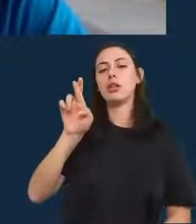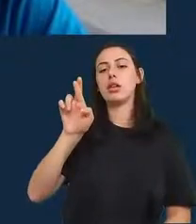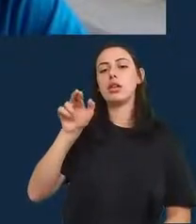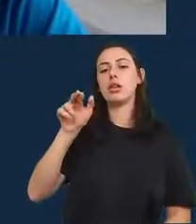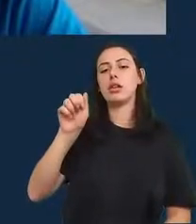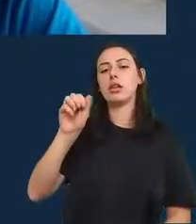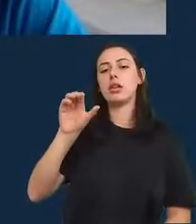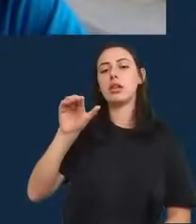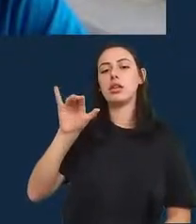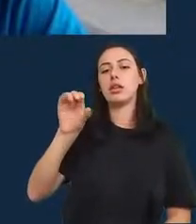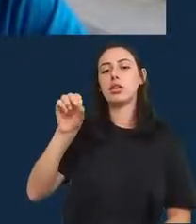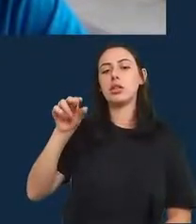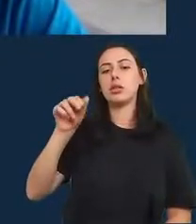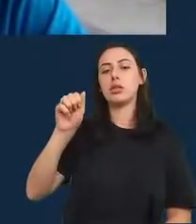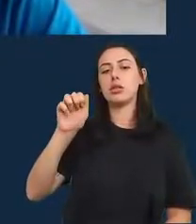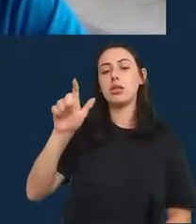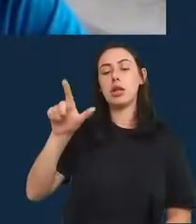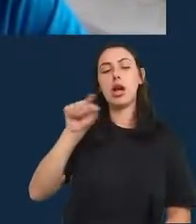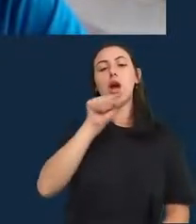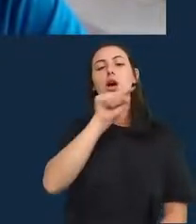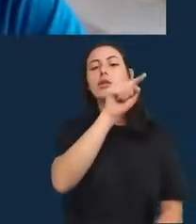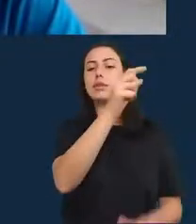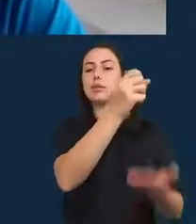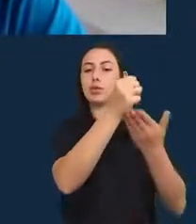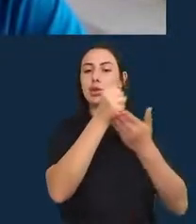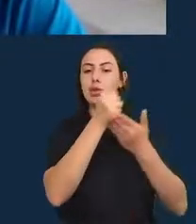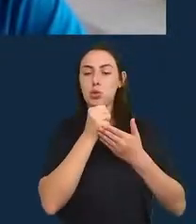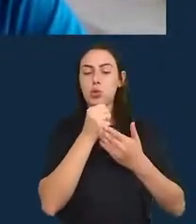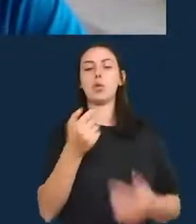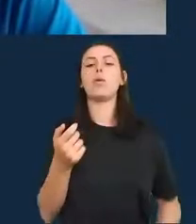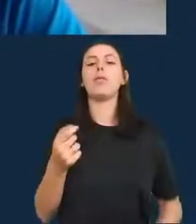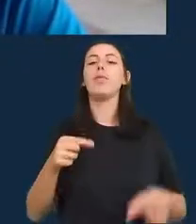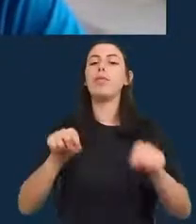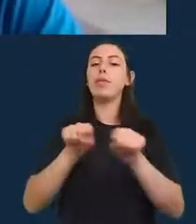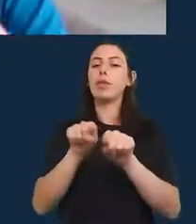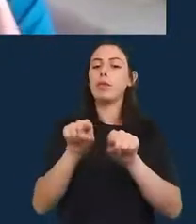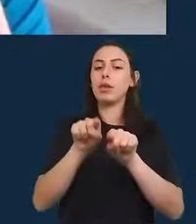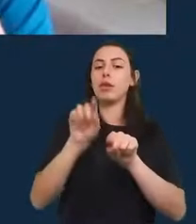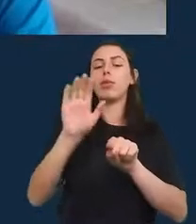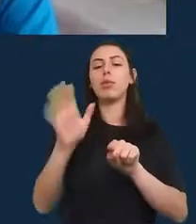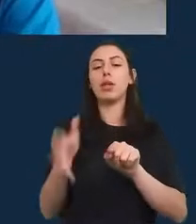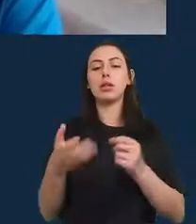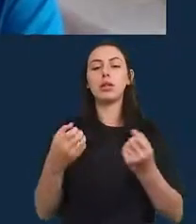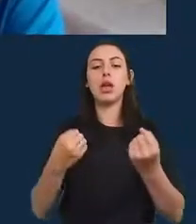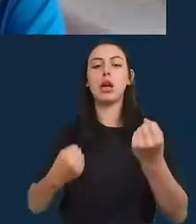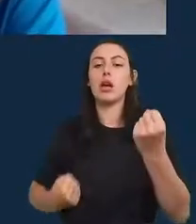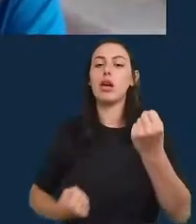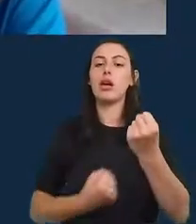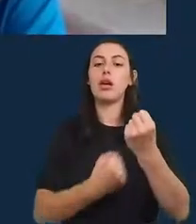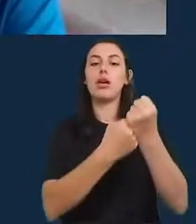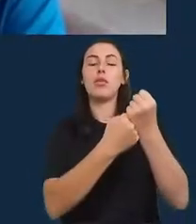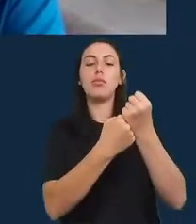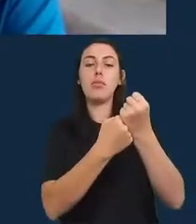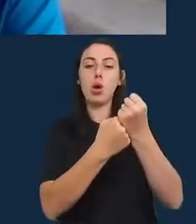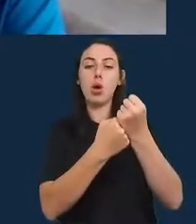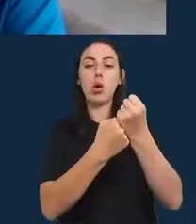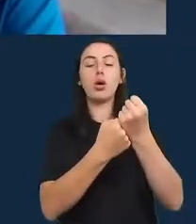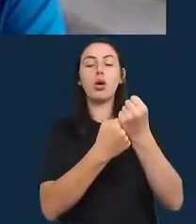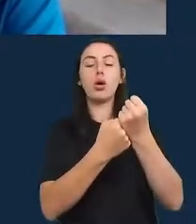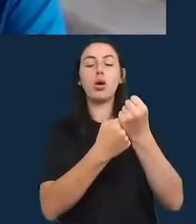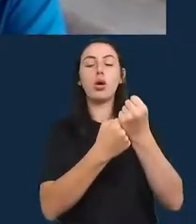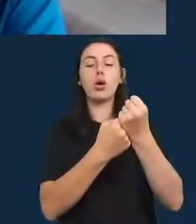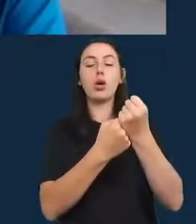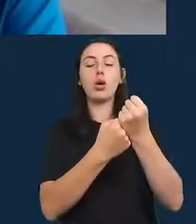formação. Eu também fui auxiliada por pessoas que coletaram os dados de mortalidade total, que